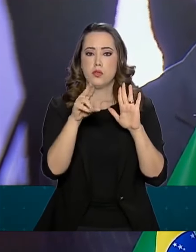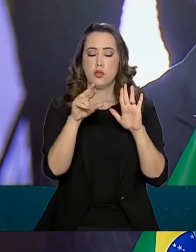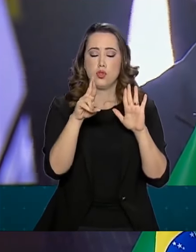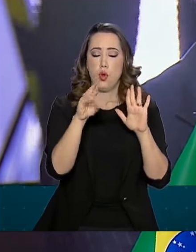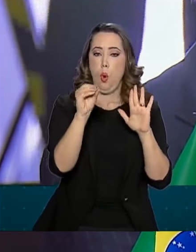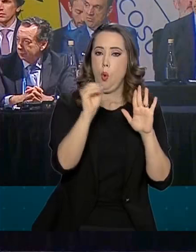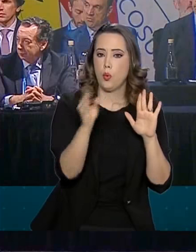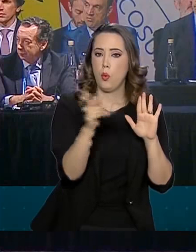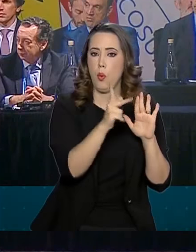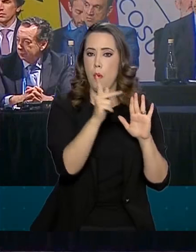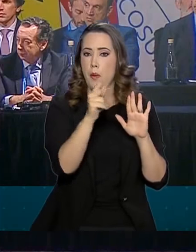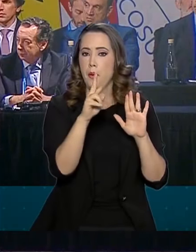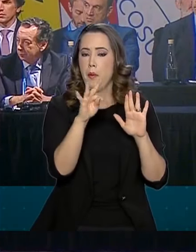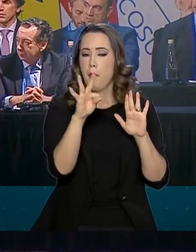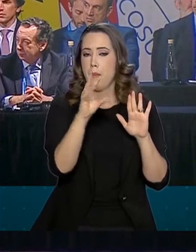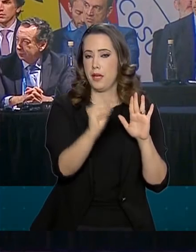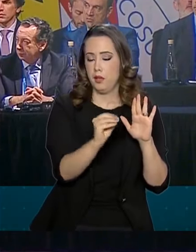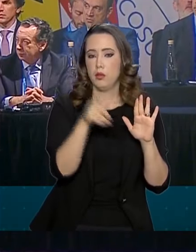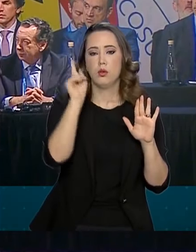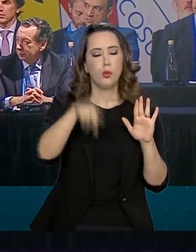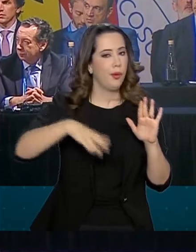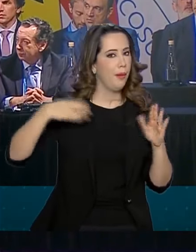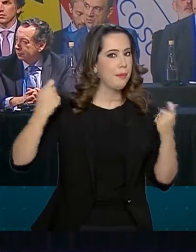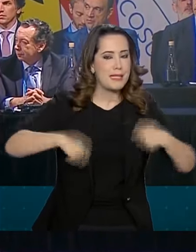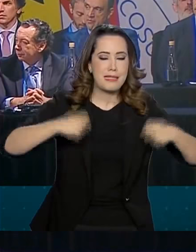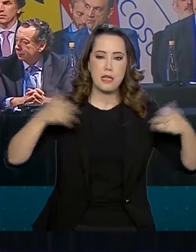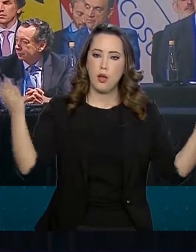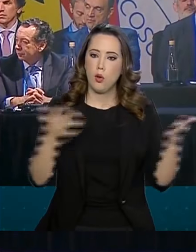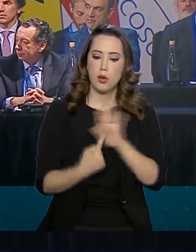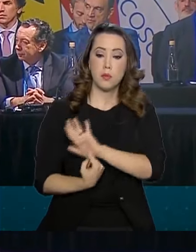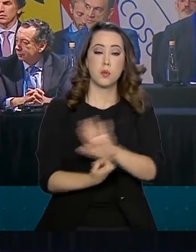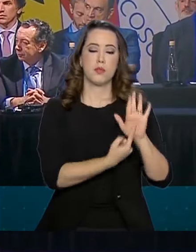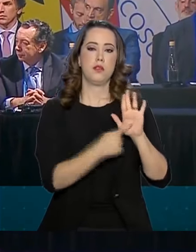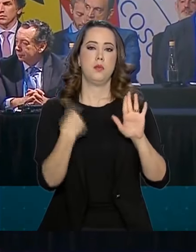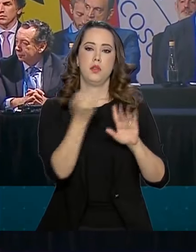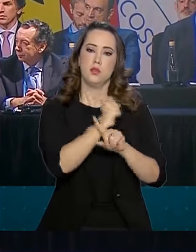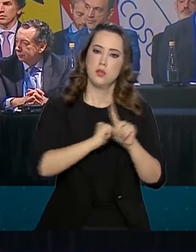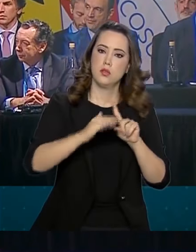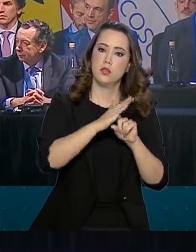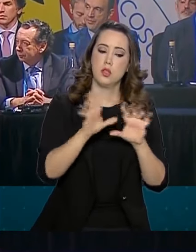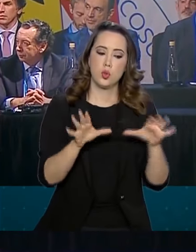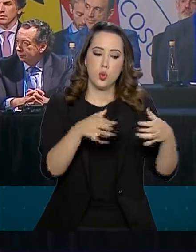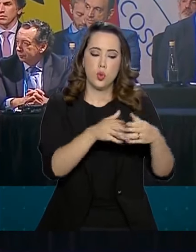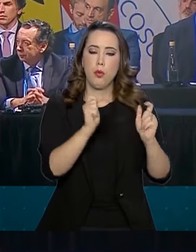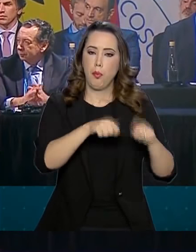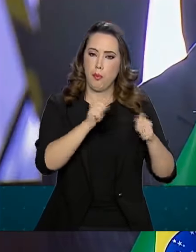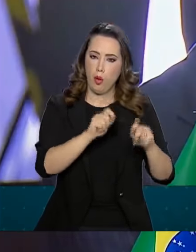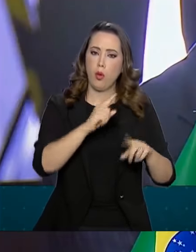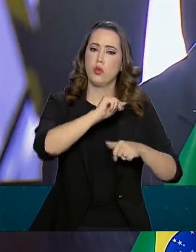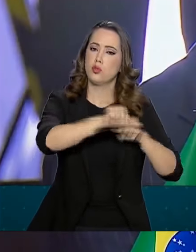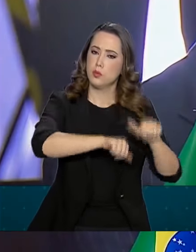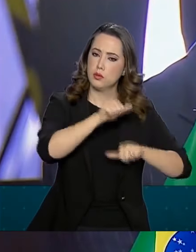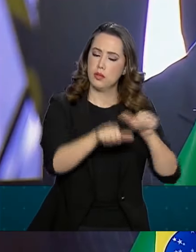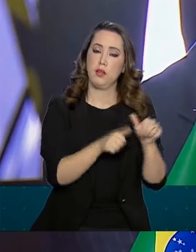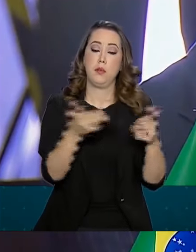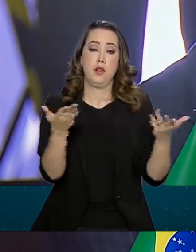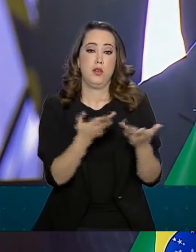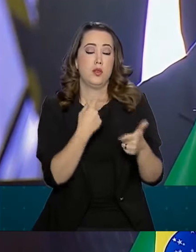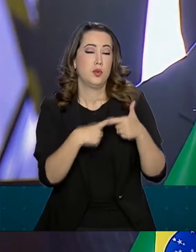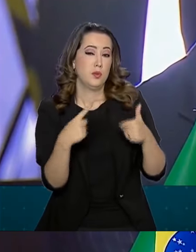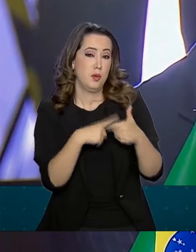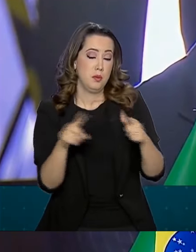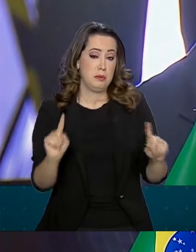É urgente mostrar às nossas sociedades que o bloco pode se renovar para lidar com os grandes desafios da economia